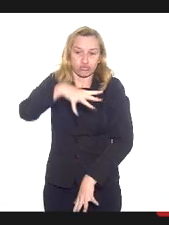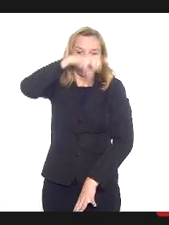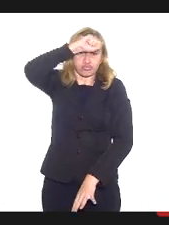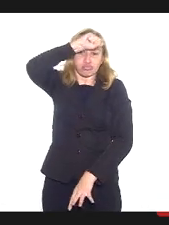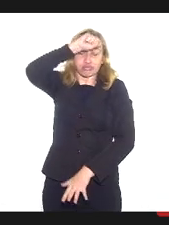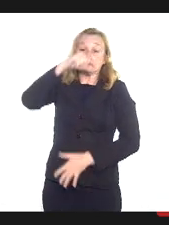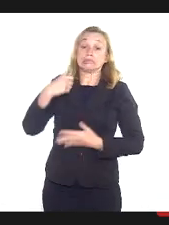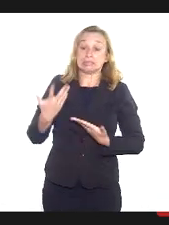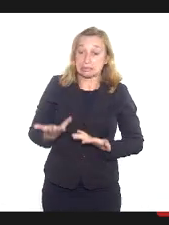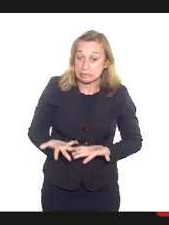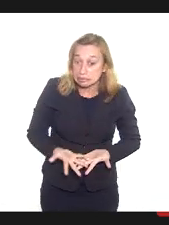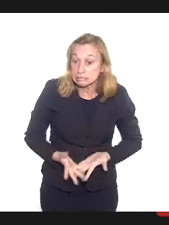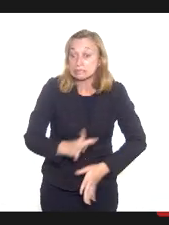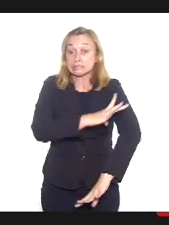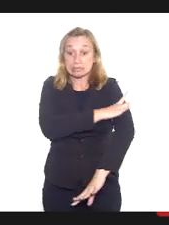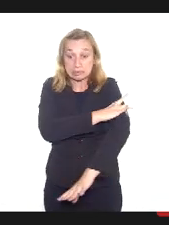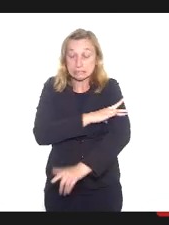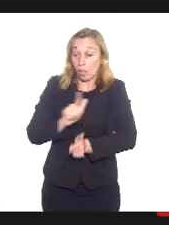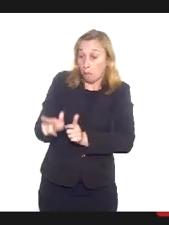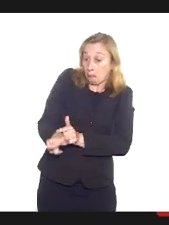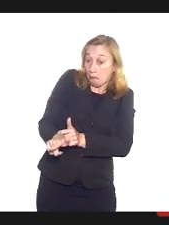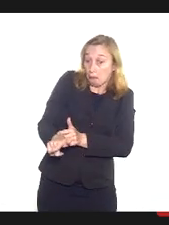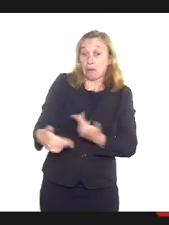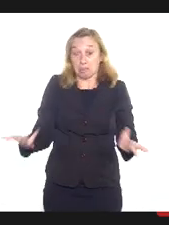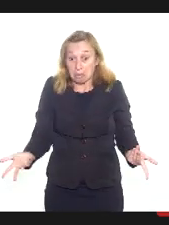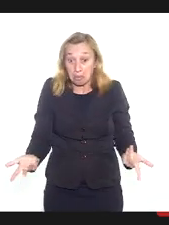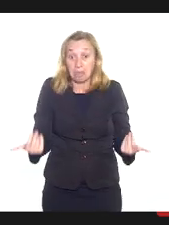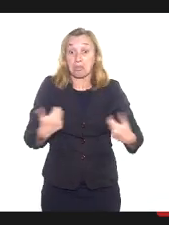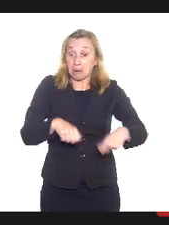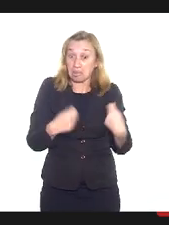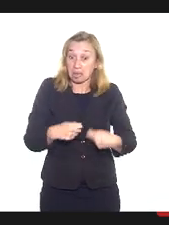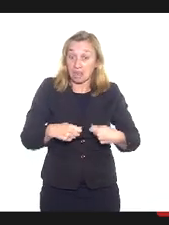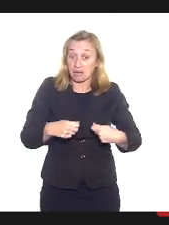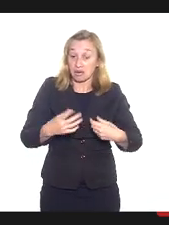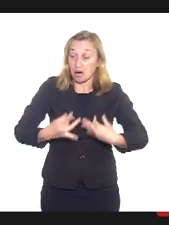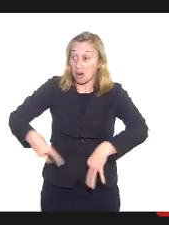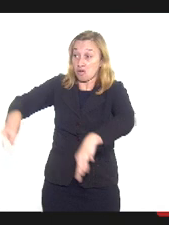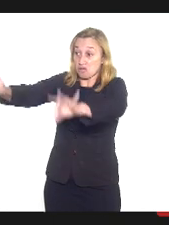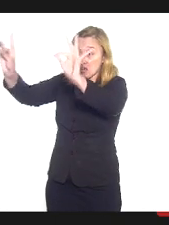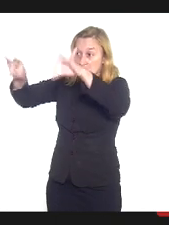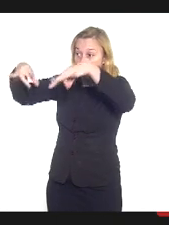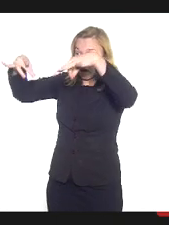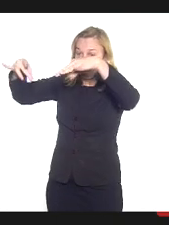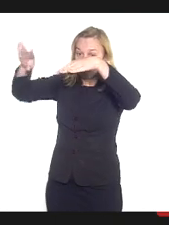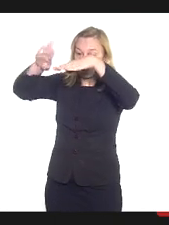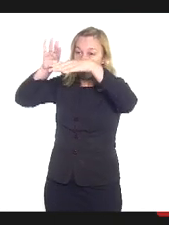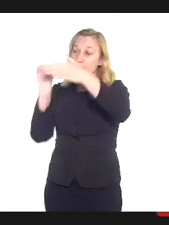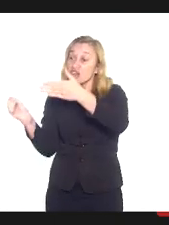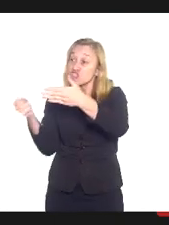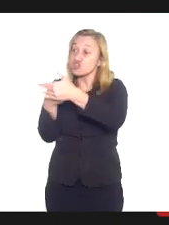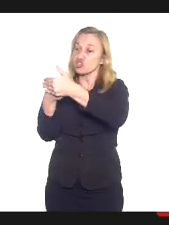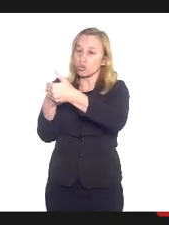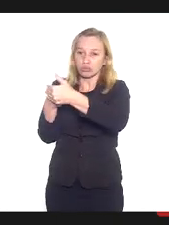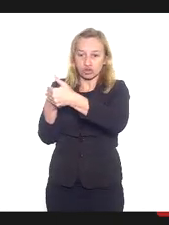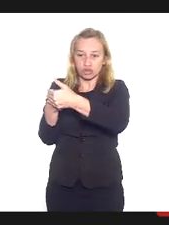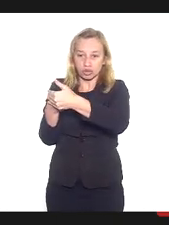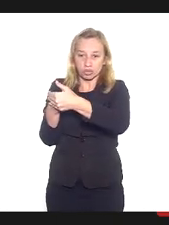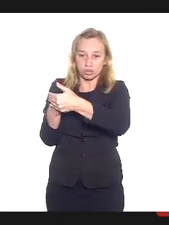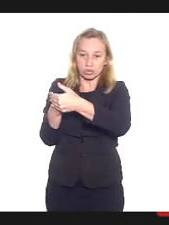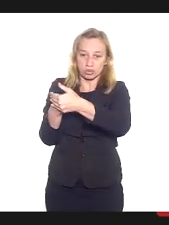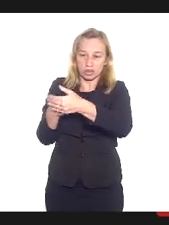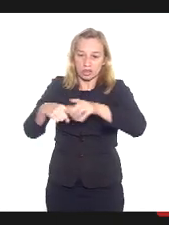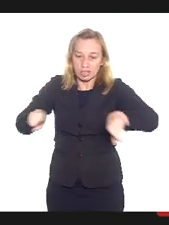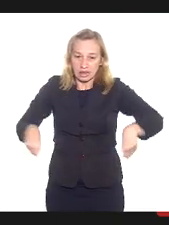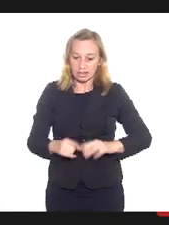praticante de umbanda ou de candomblé. E ela tinha que colocar, então, num varal portátil no meio da sala o seu